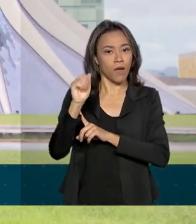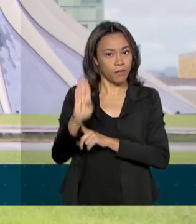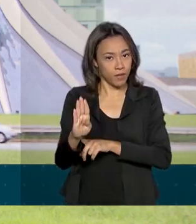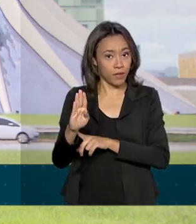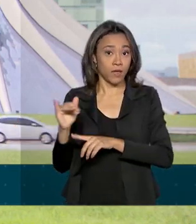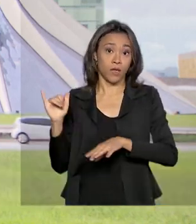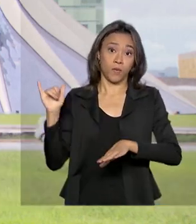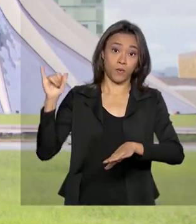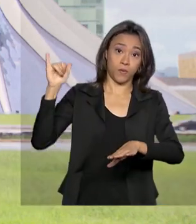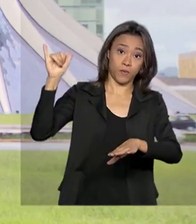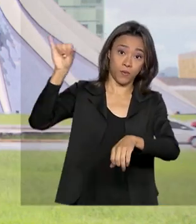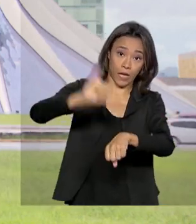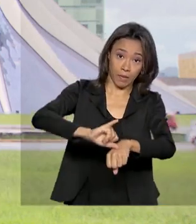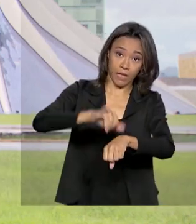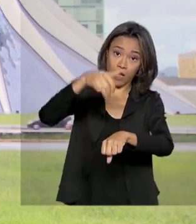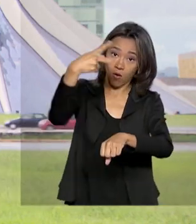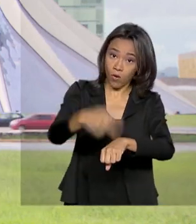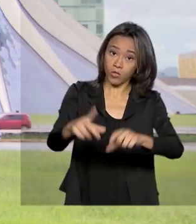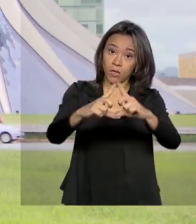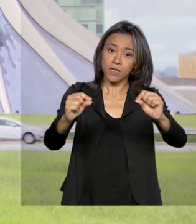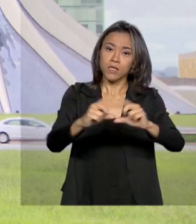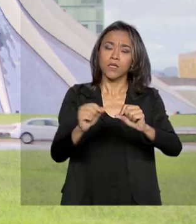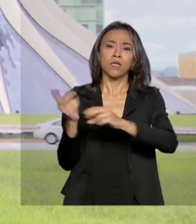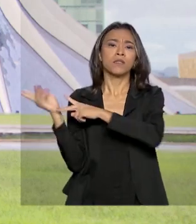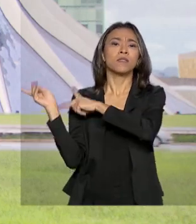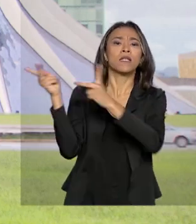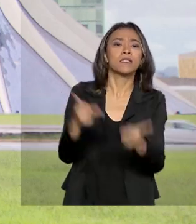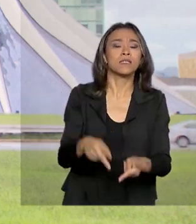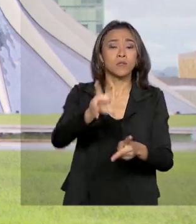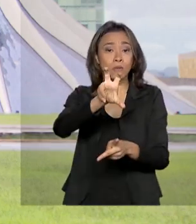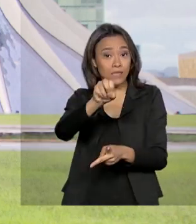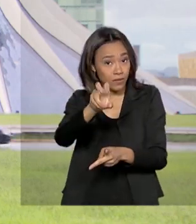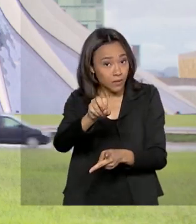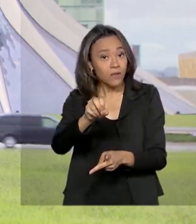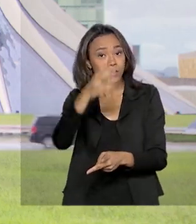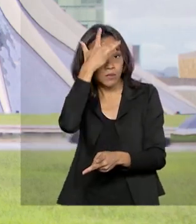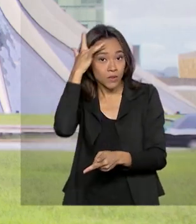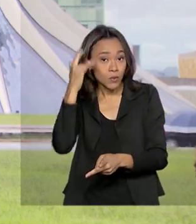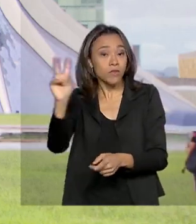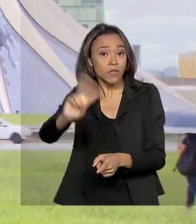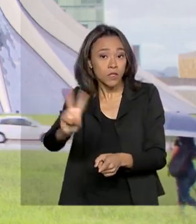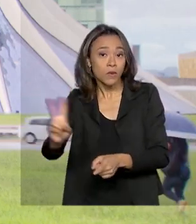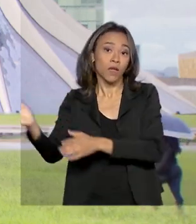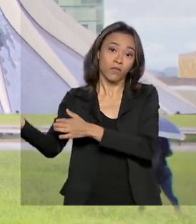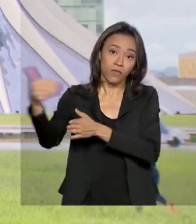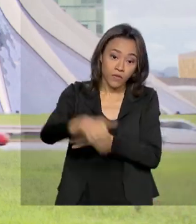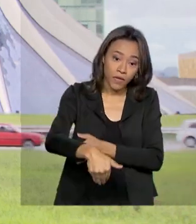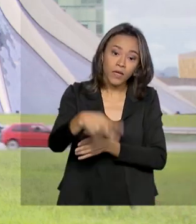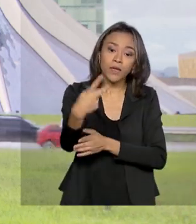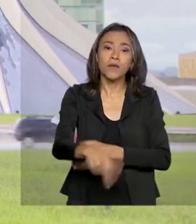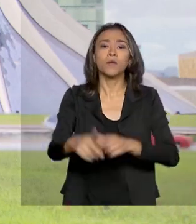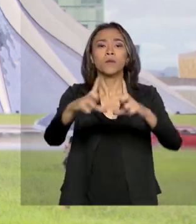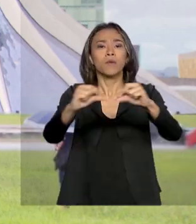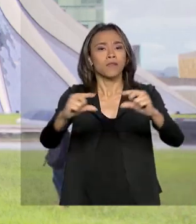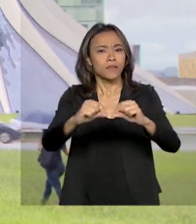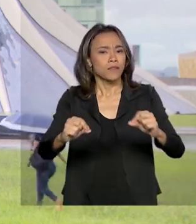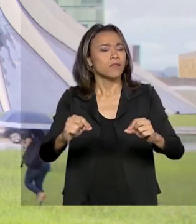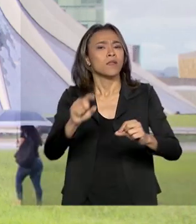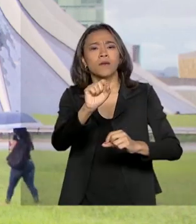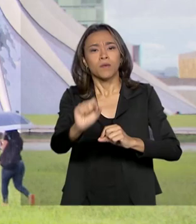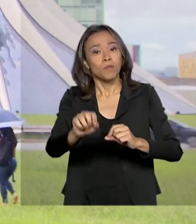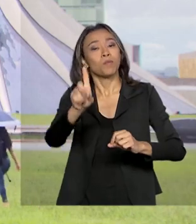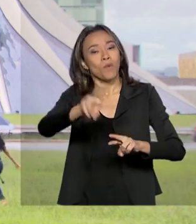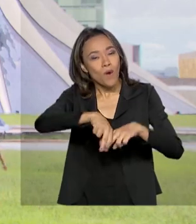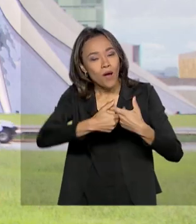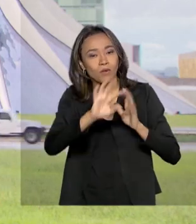aterrissou na capital, trazendo 50 imigrantes. Era o primeiro grupo de venezuelanos que desembarcava no DF por meio do